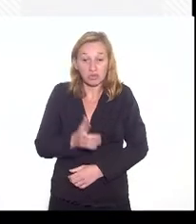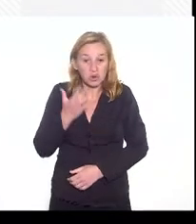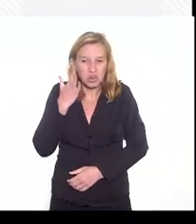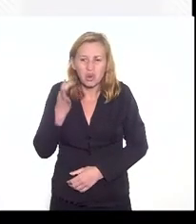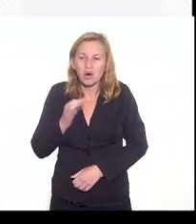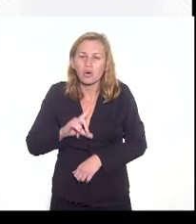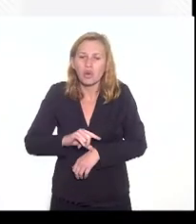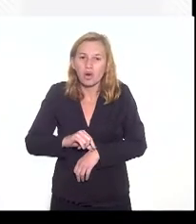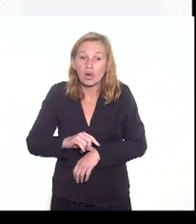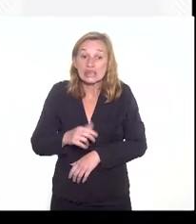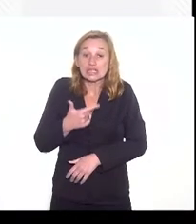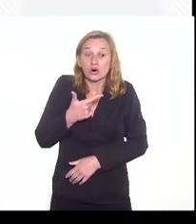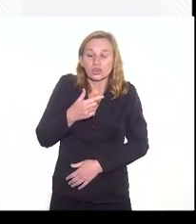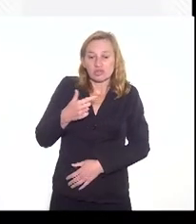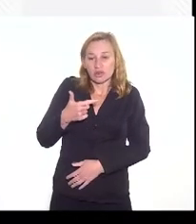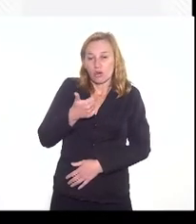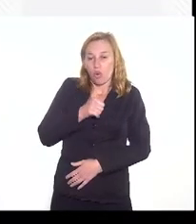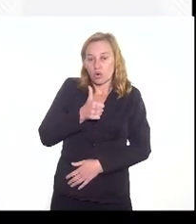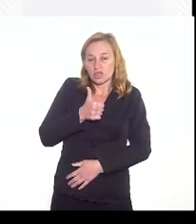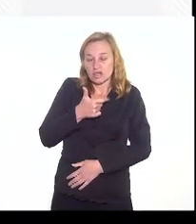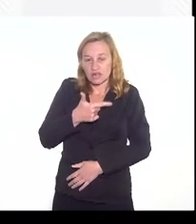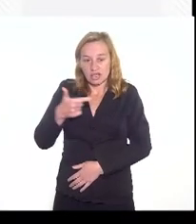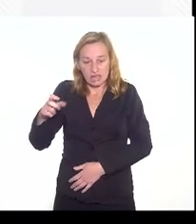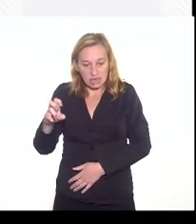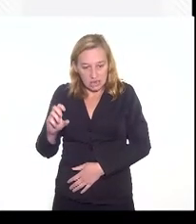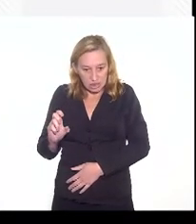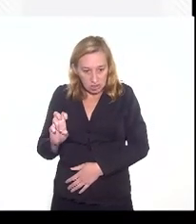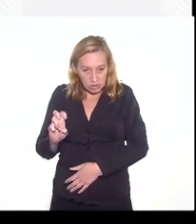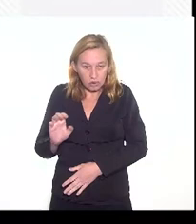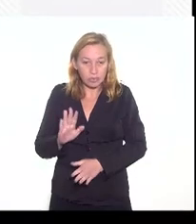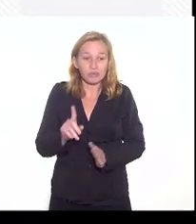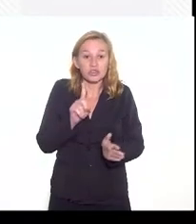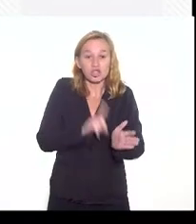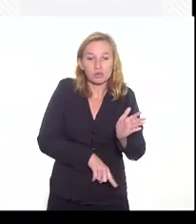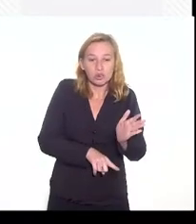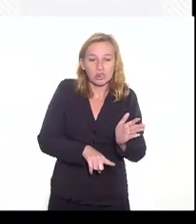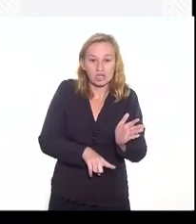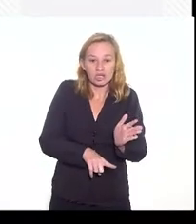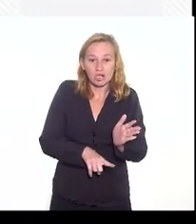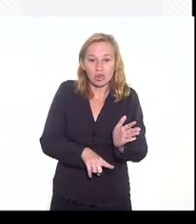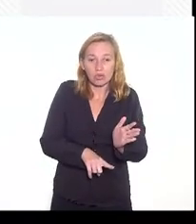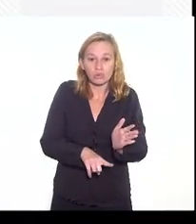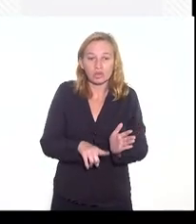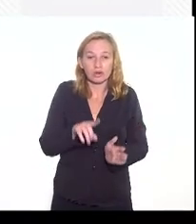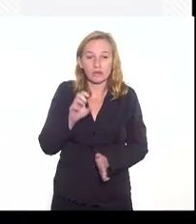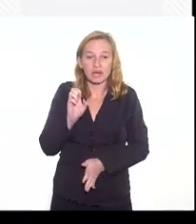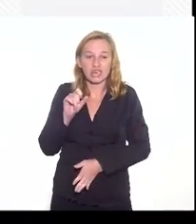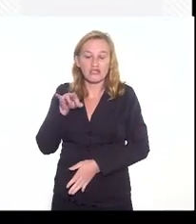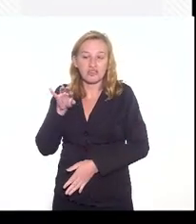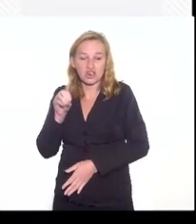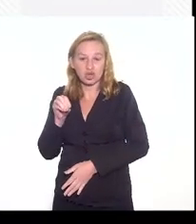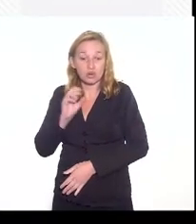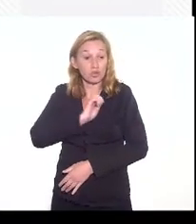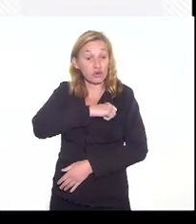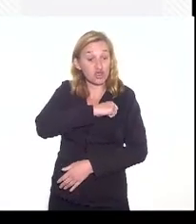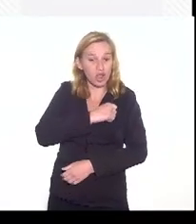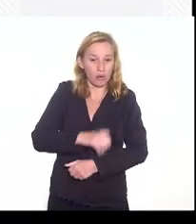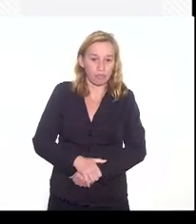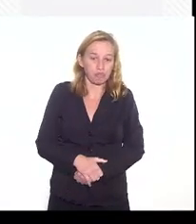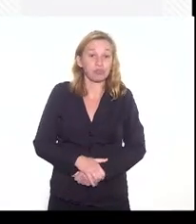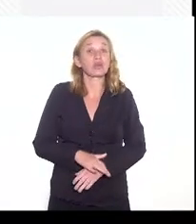sei lá, já são 11h25. Então, redução dos benefícios fiscais, a gente